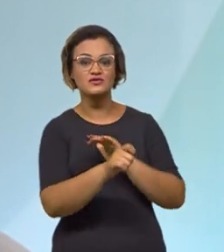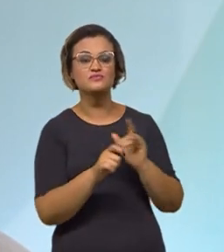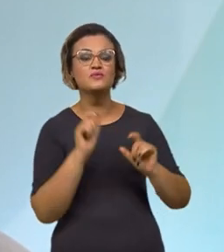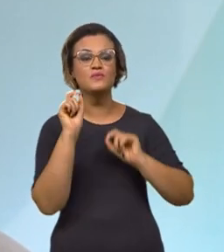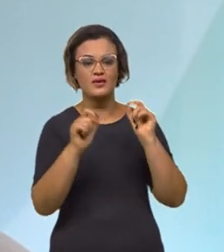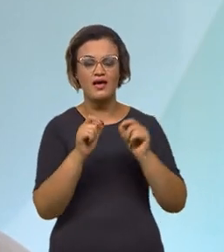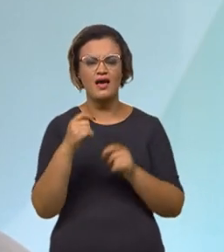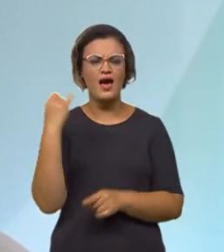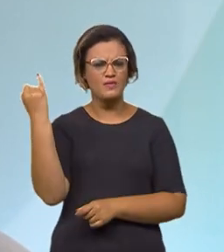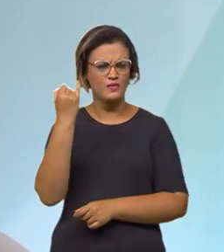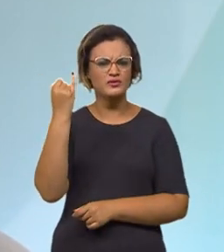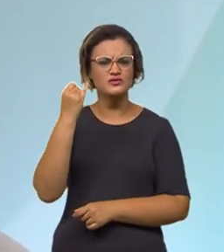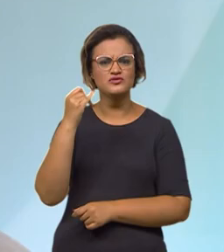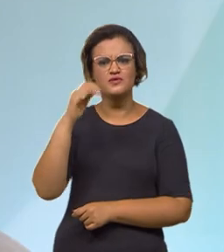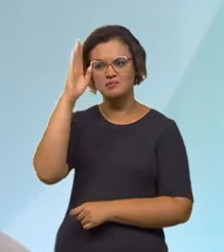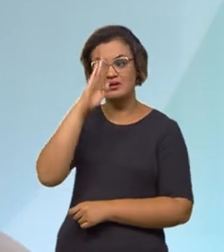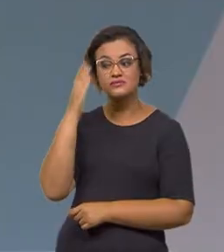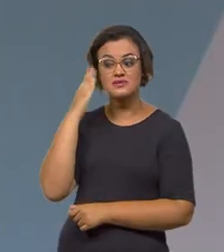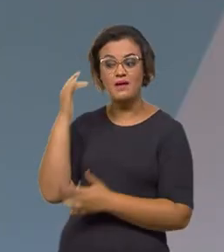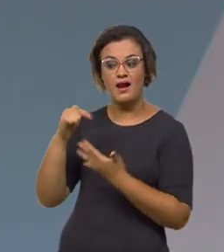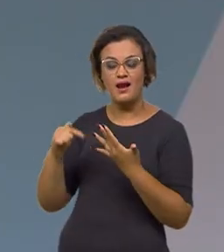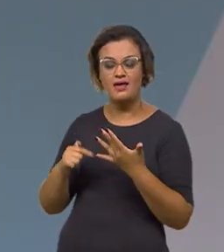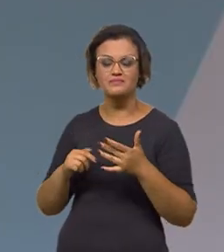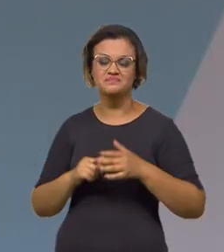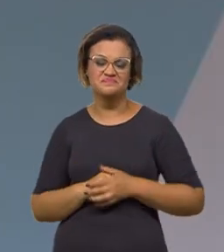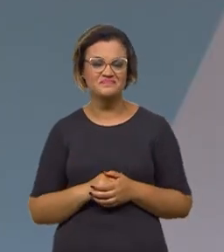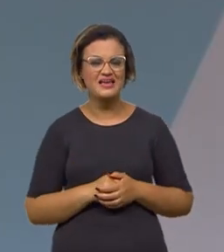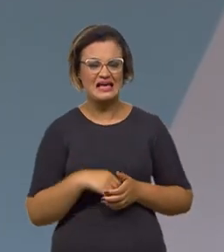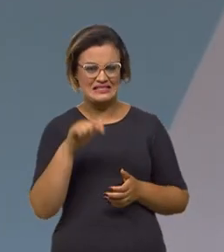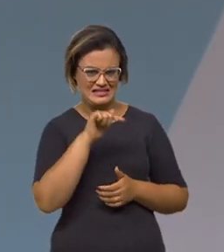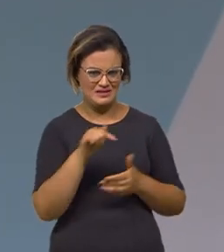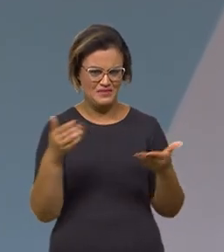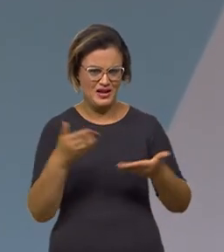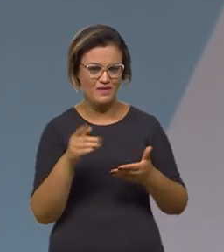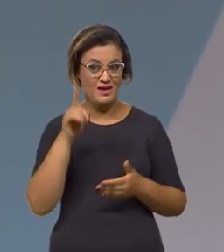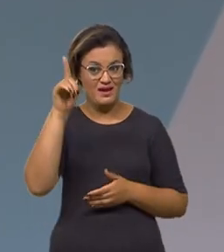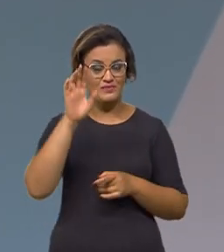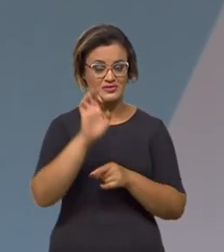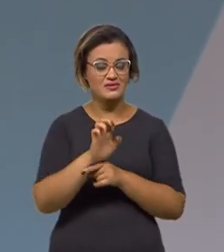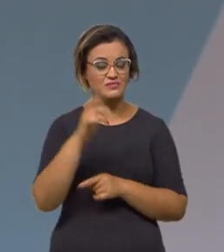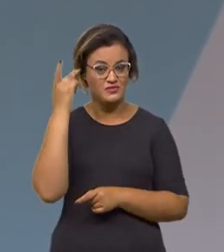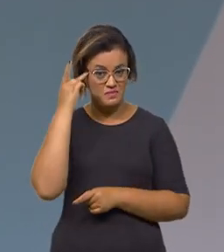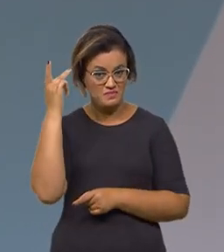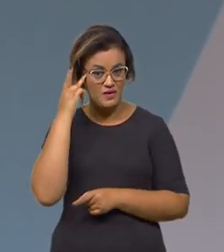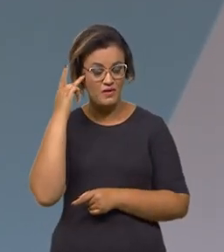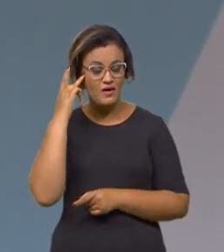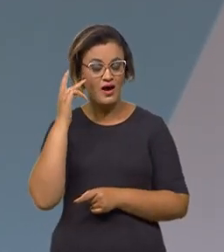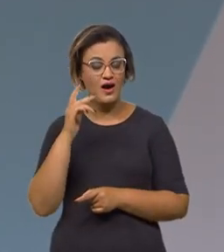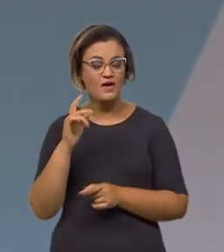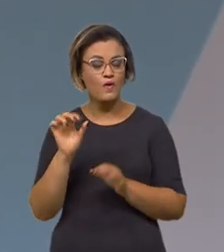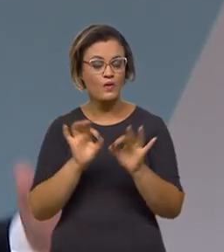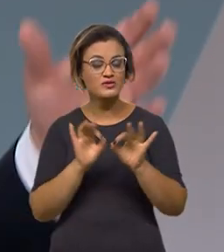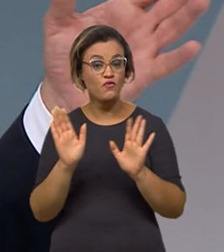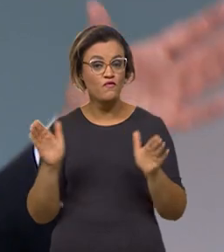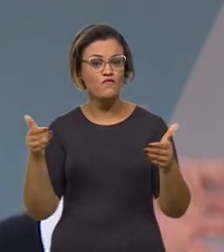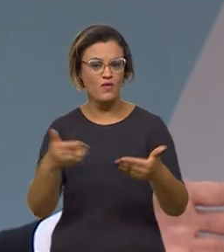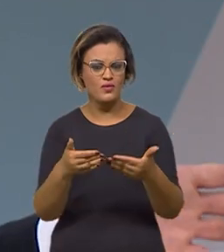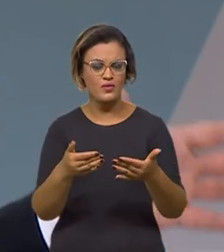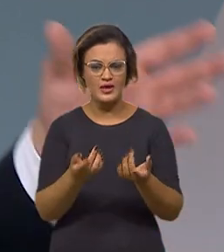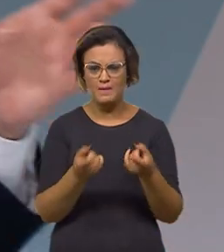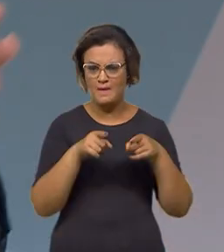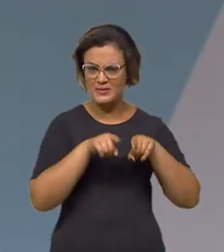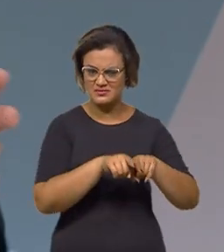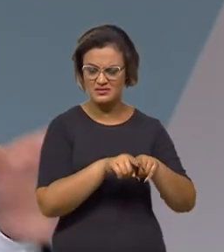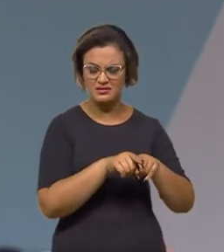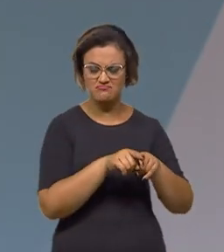É importante o Brasil estar na bola da vez. E nessa semana aconteceu ali em São Paulo o Fórum Brasil de Investimentos, que é uma parceria entre o governo